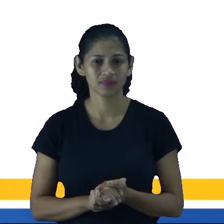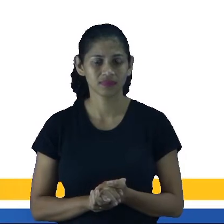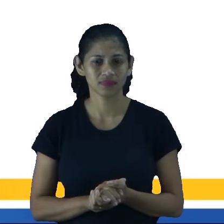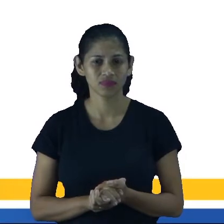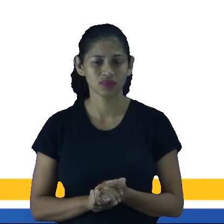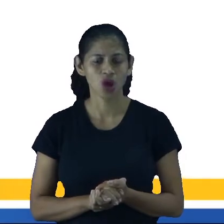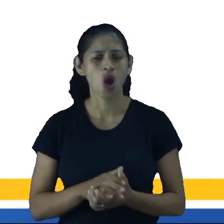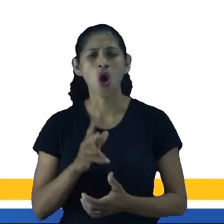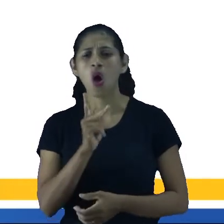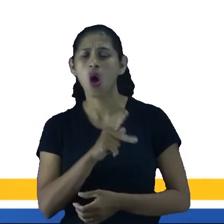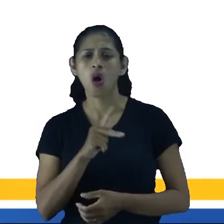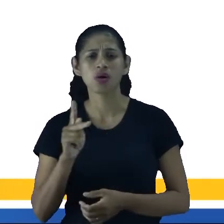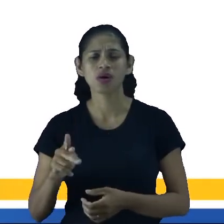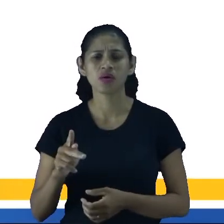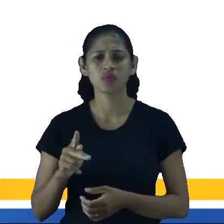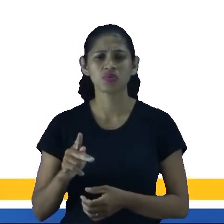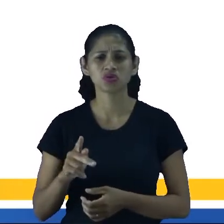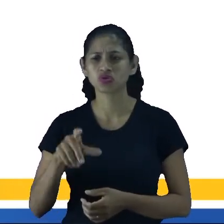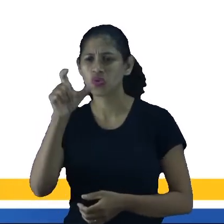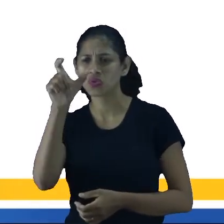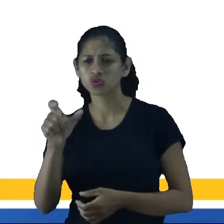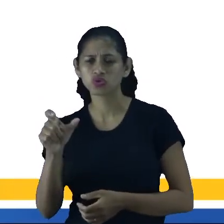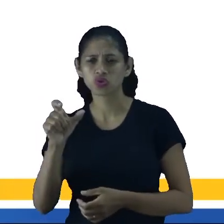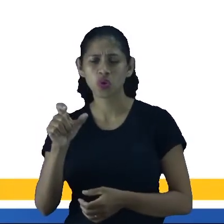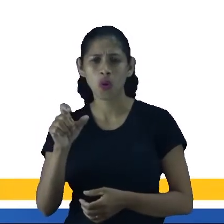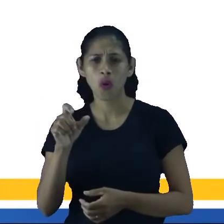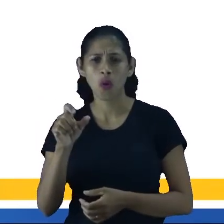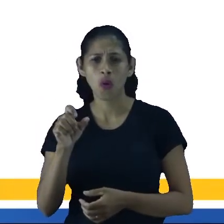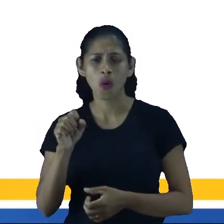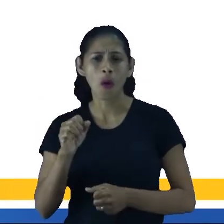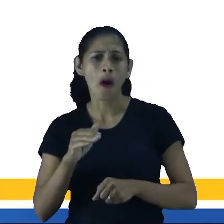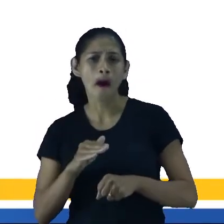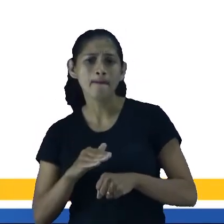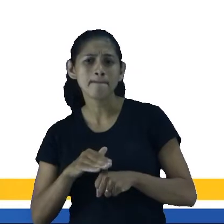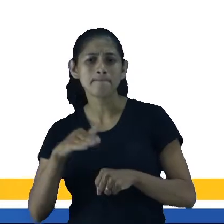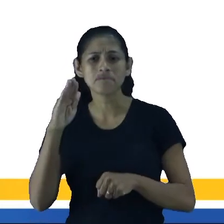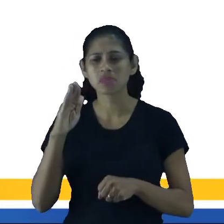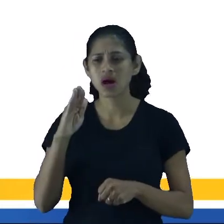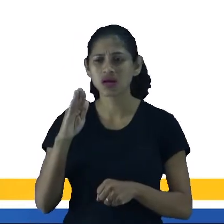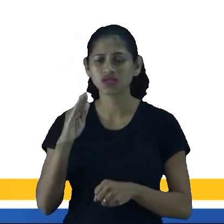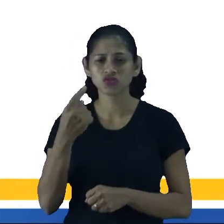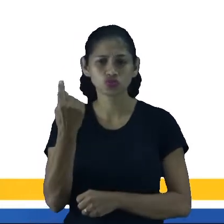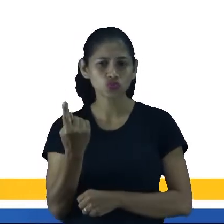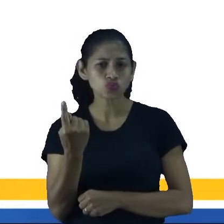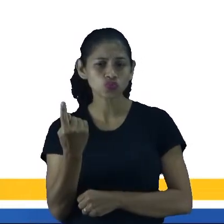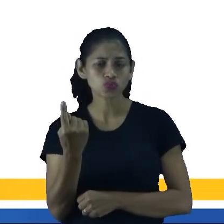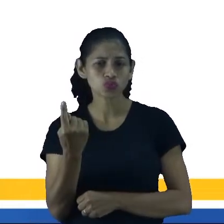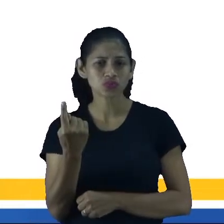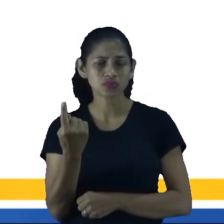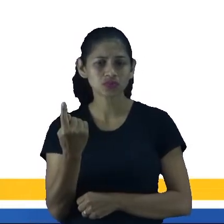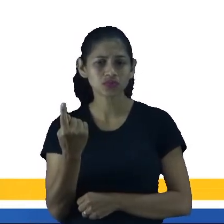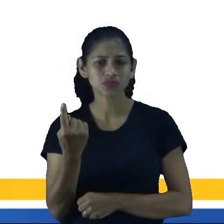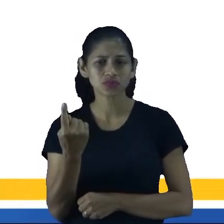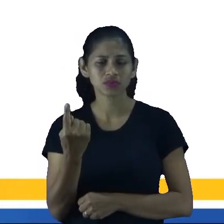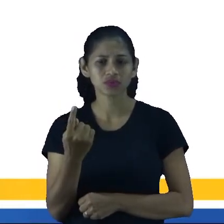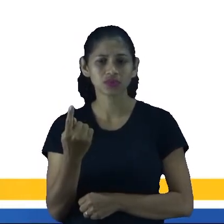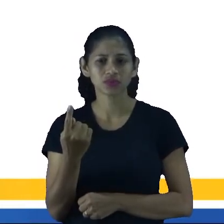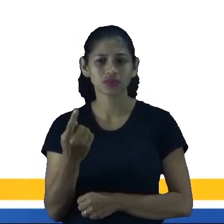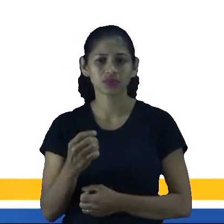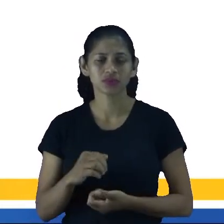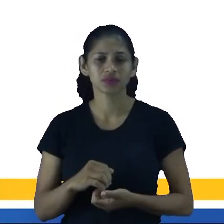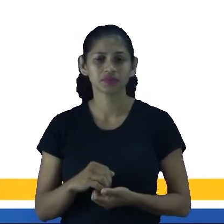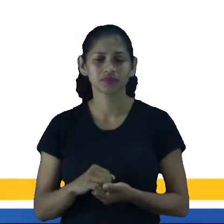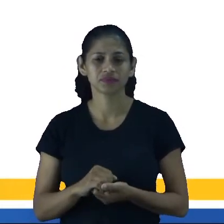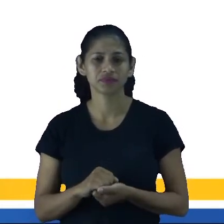Ah, professor, mas gente é mais de um. Sim, mas gente é mais de um o uso prático e não a gramática, né? La gente é uma